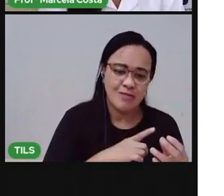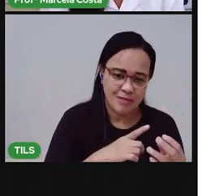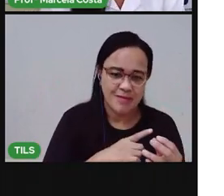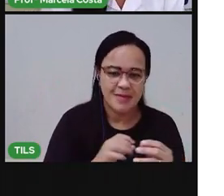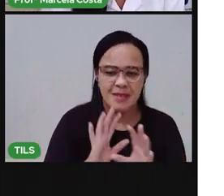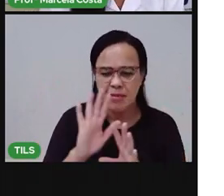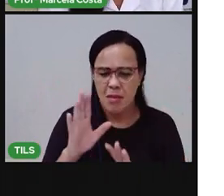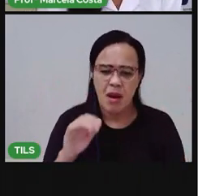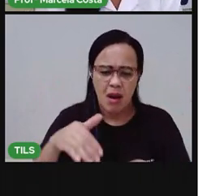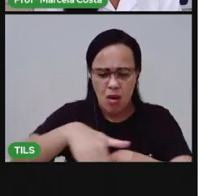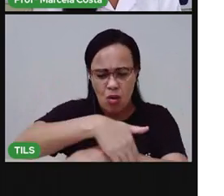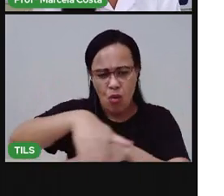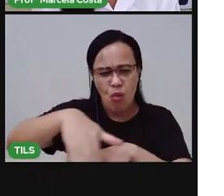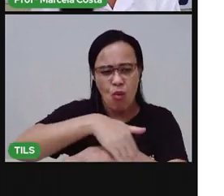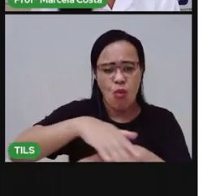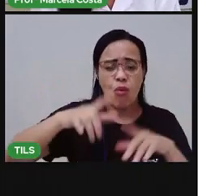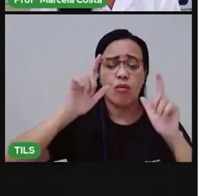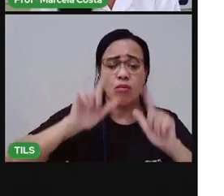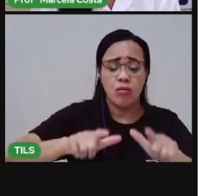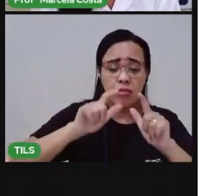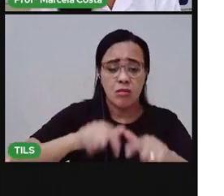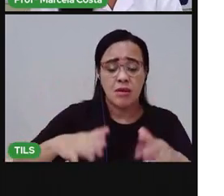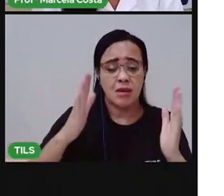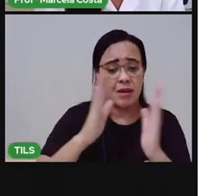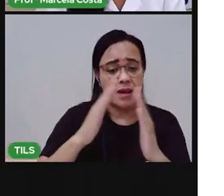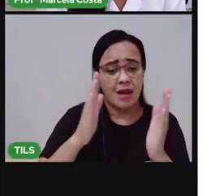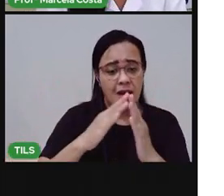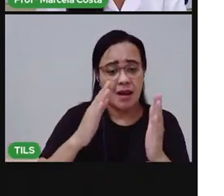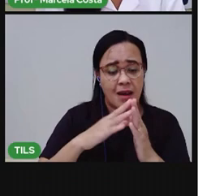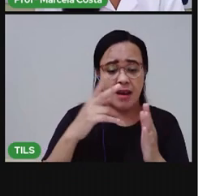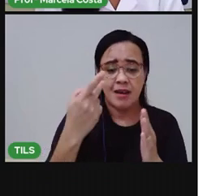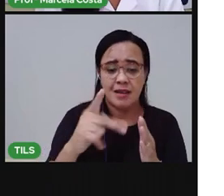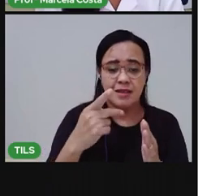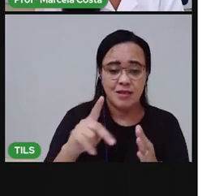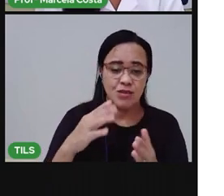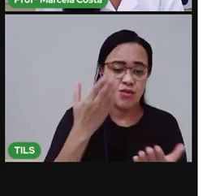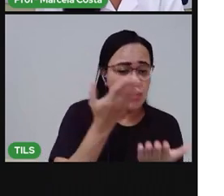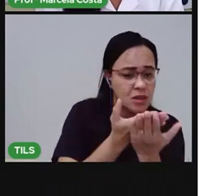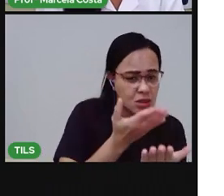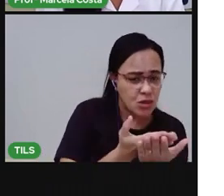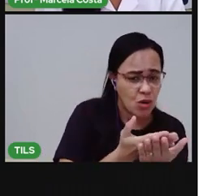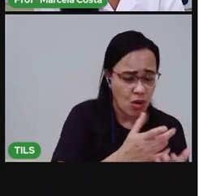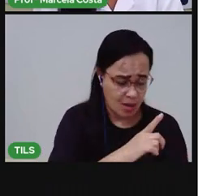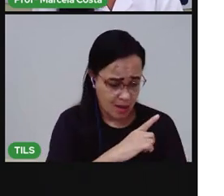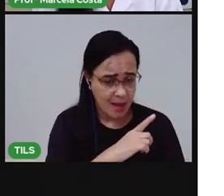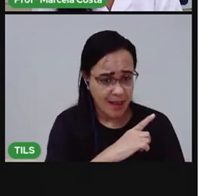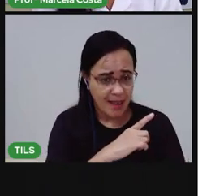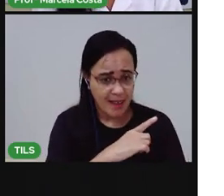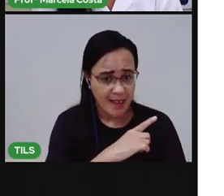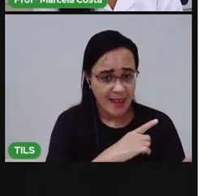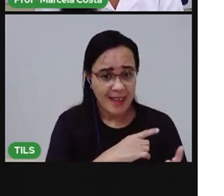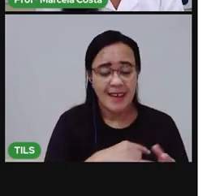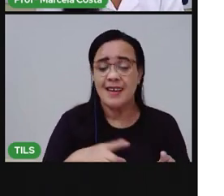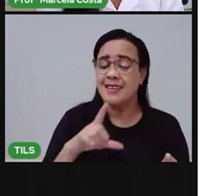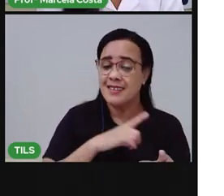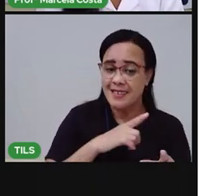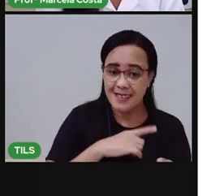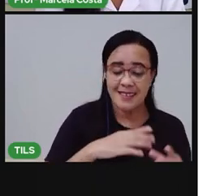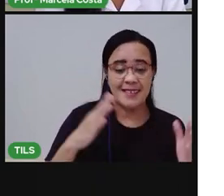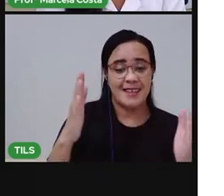tem algum desses ambientes de convivência? Tem uma escola no seu bairro? Tem uma igreja?